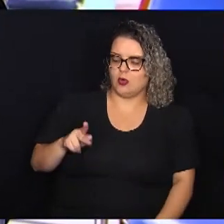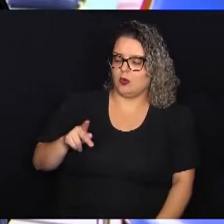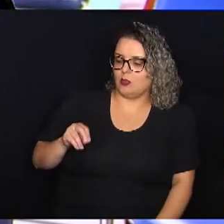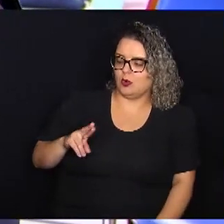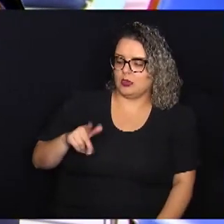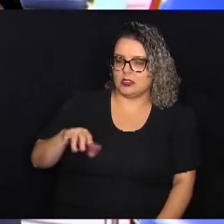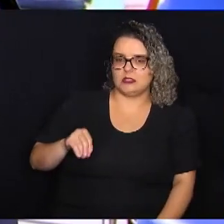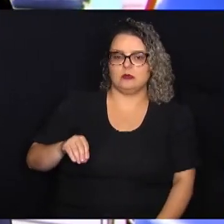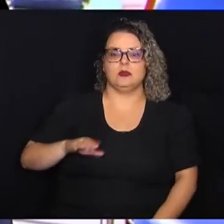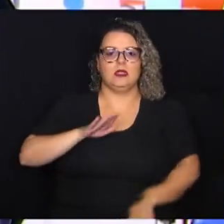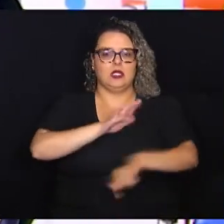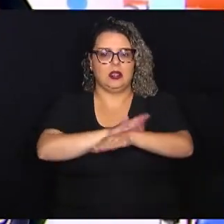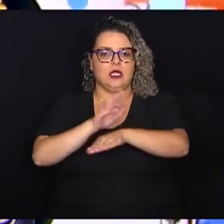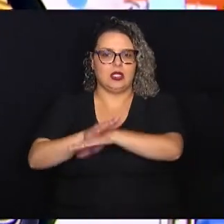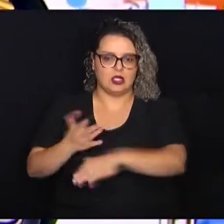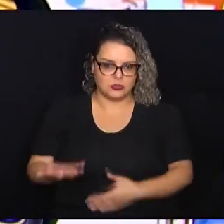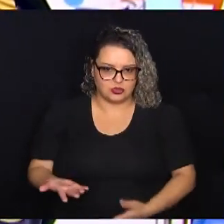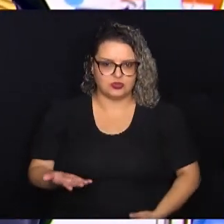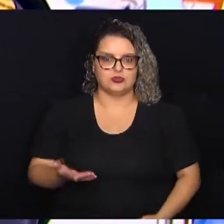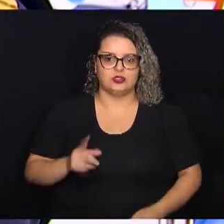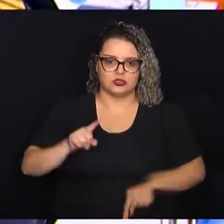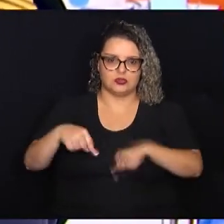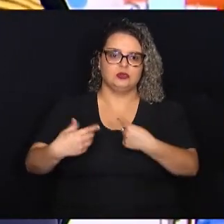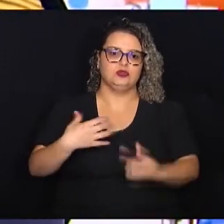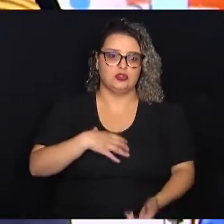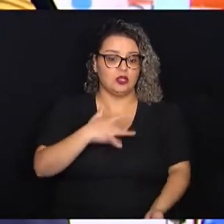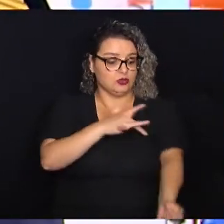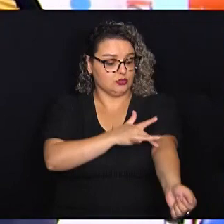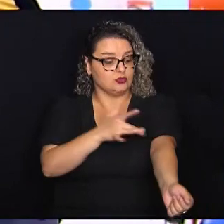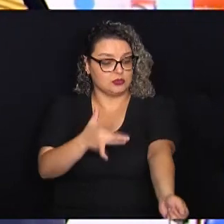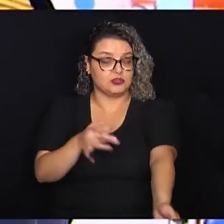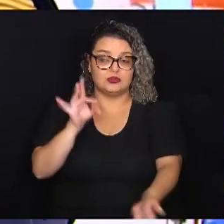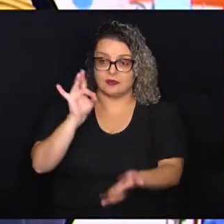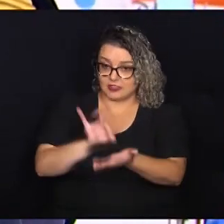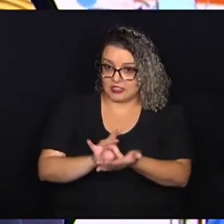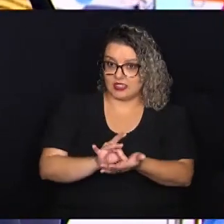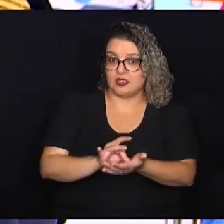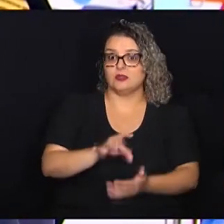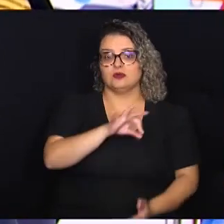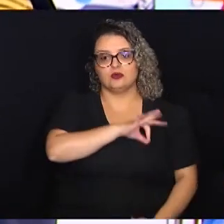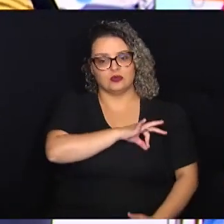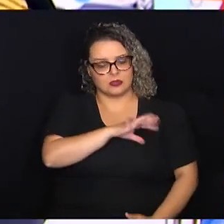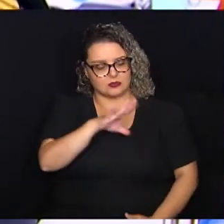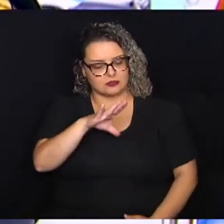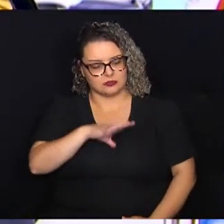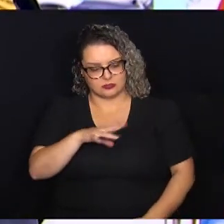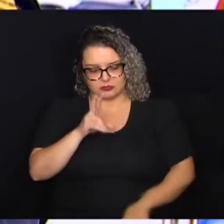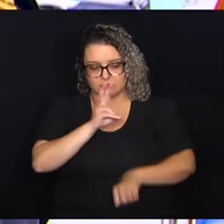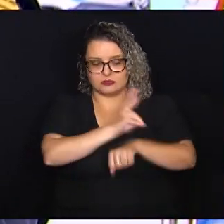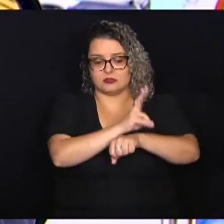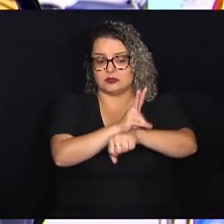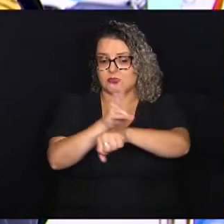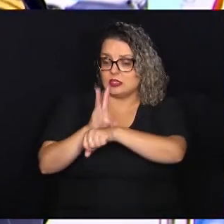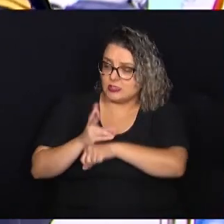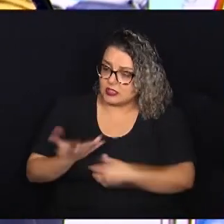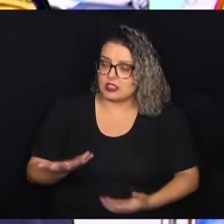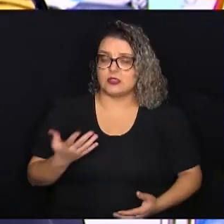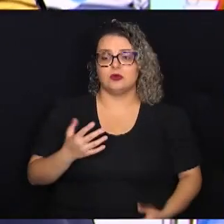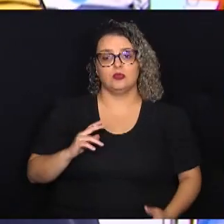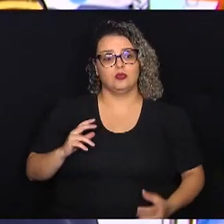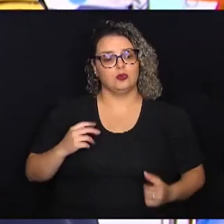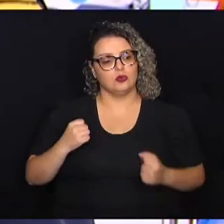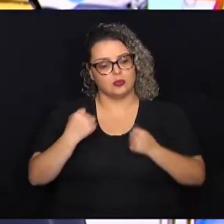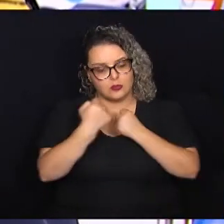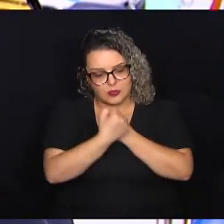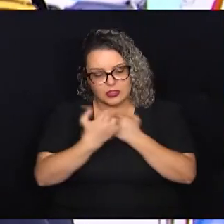doando sangue de verdade. O guarda já tem essa tradição de cuidar da cidade, de trabalhar em prol, de preservar vidas. E